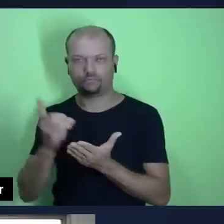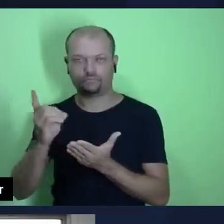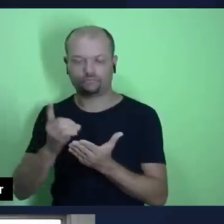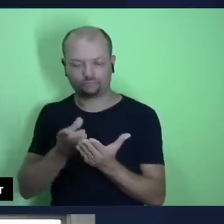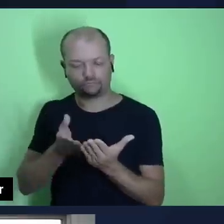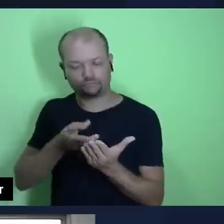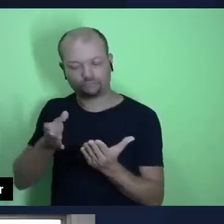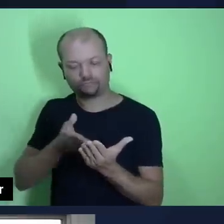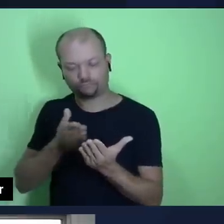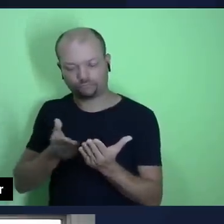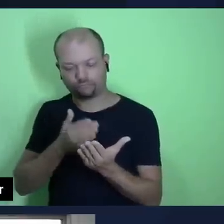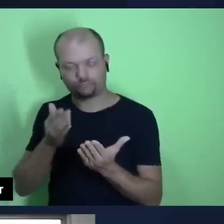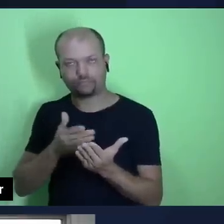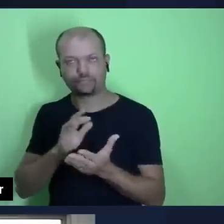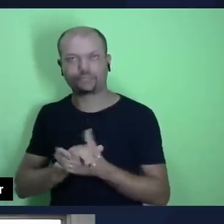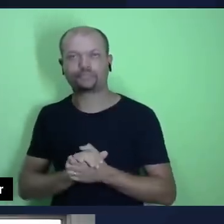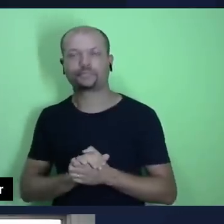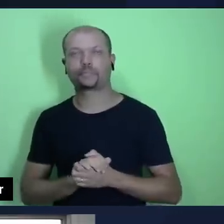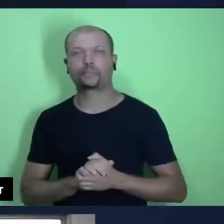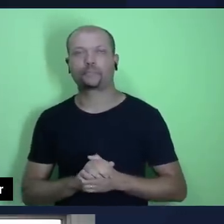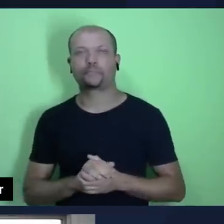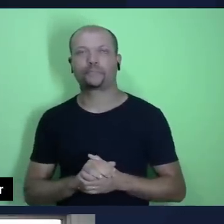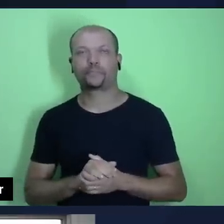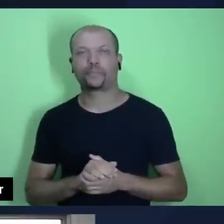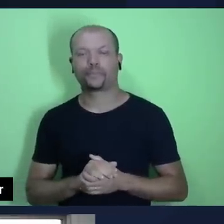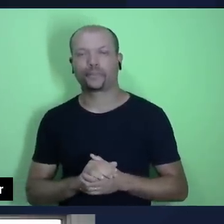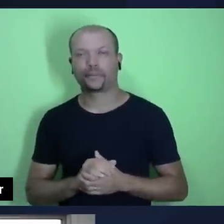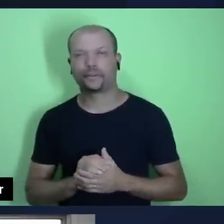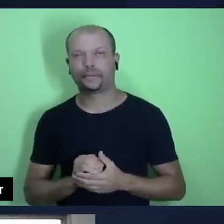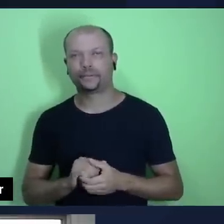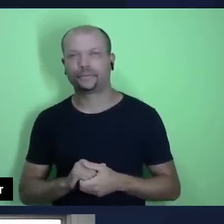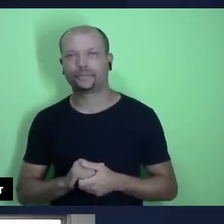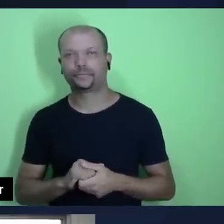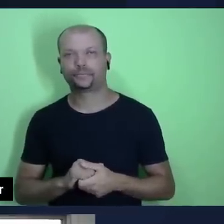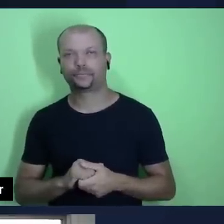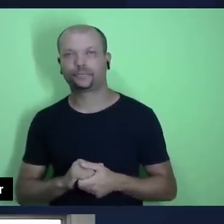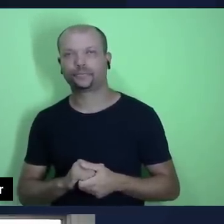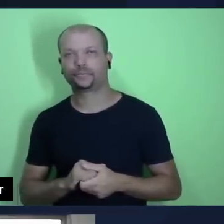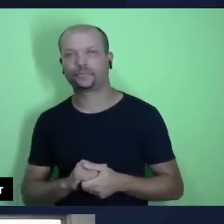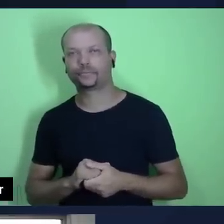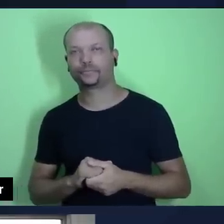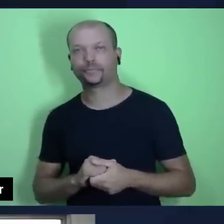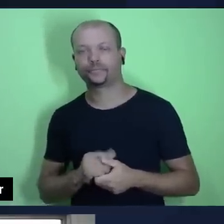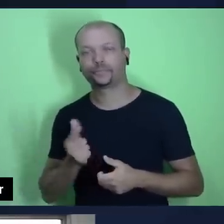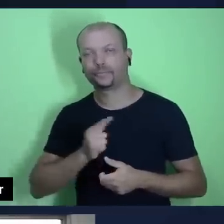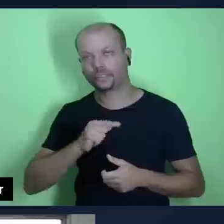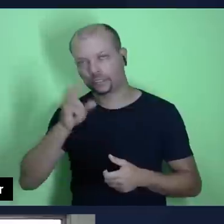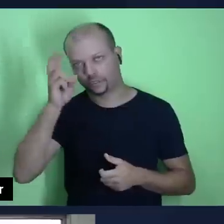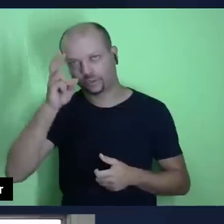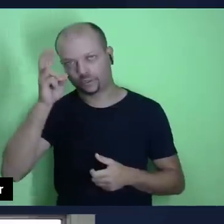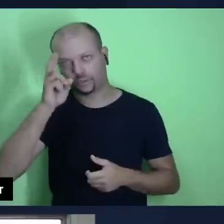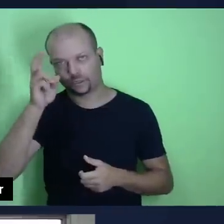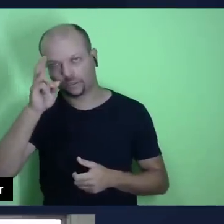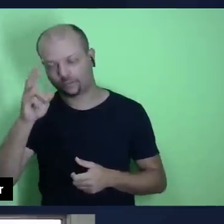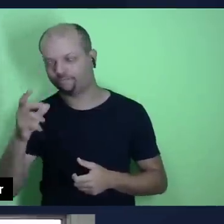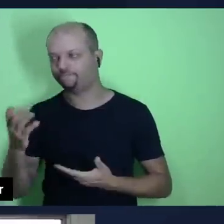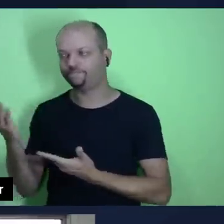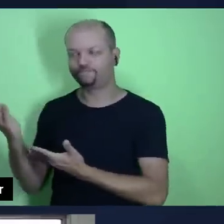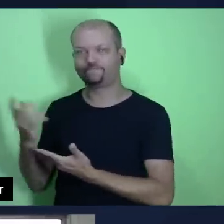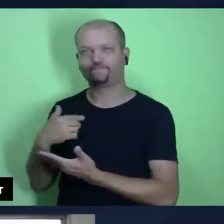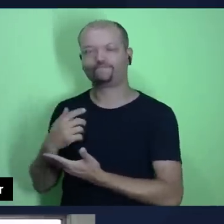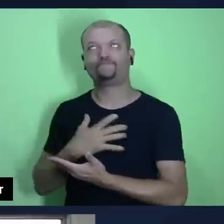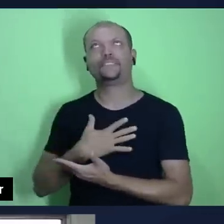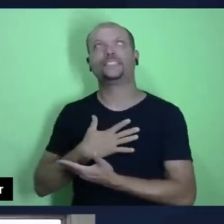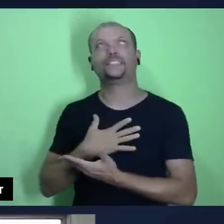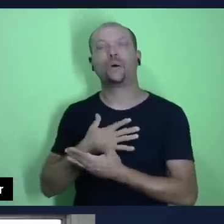Marcos, capítulo 12, versos 41 a 44. Temos uma história que, para mim, é uma história muito profunda,